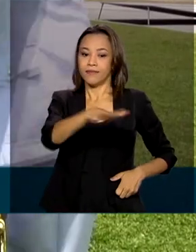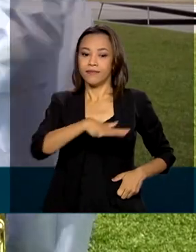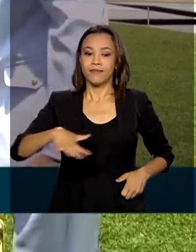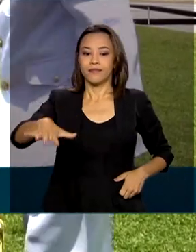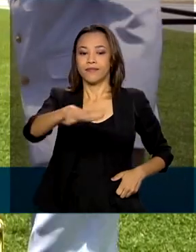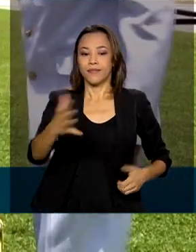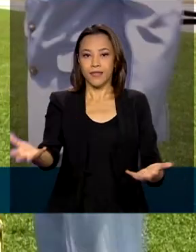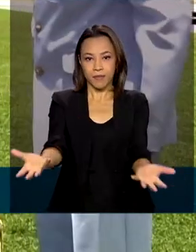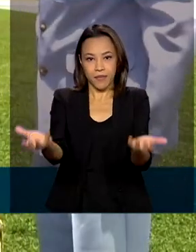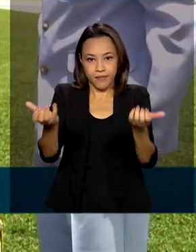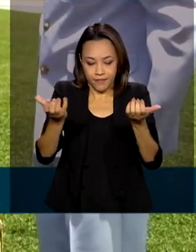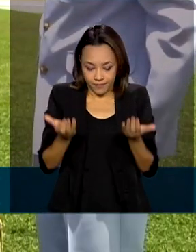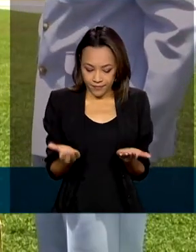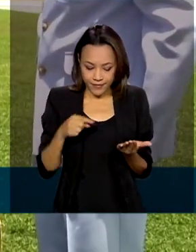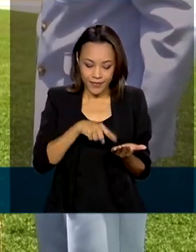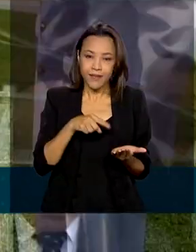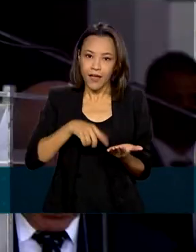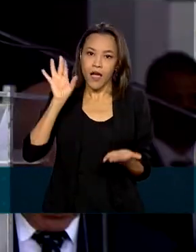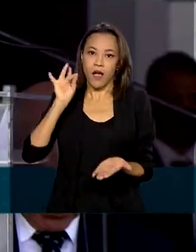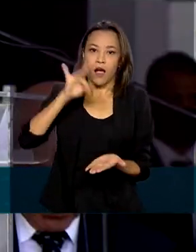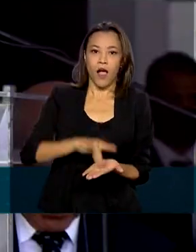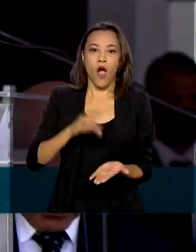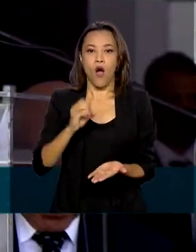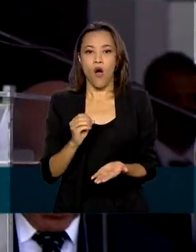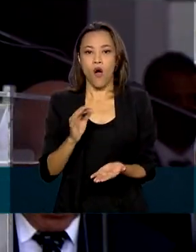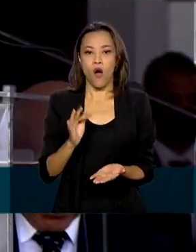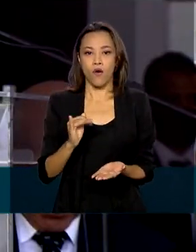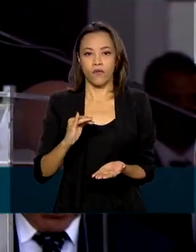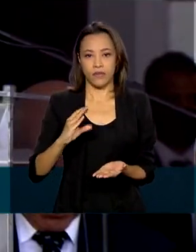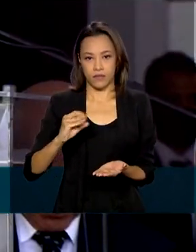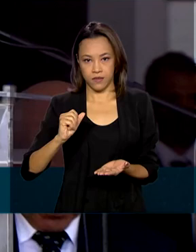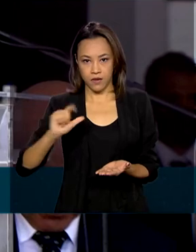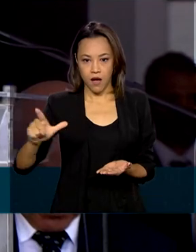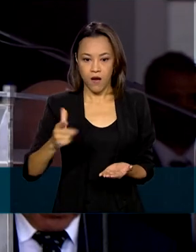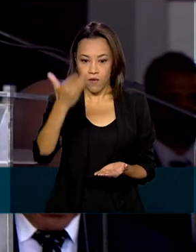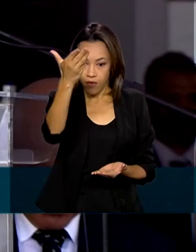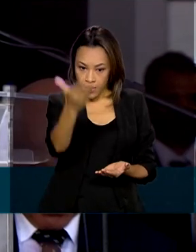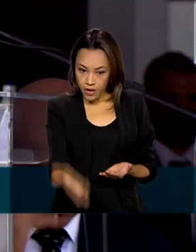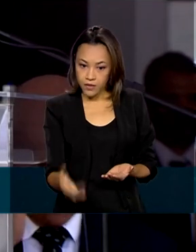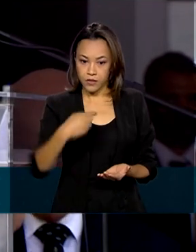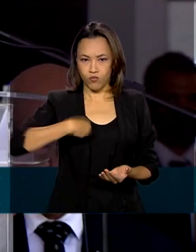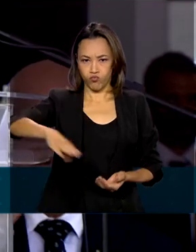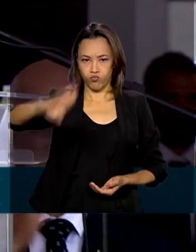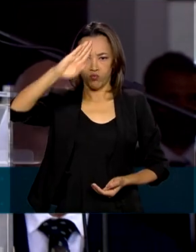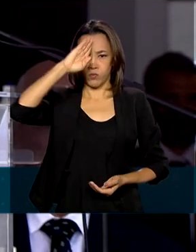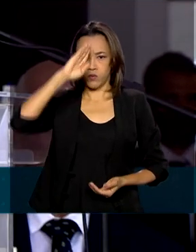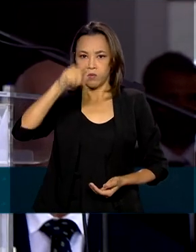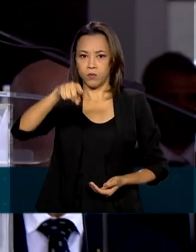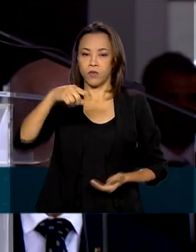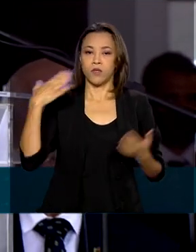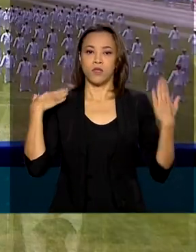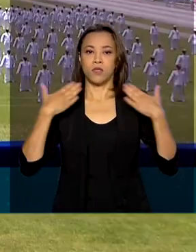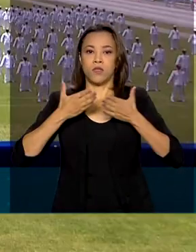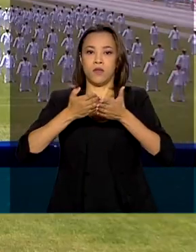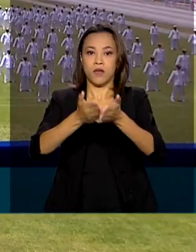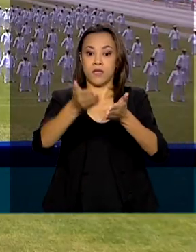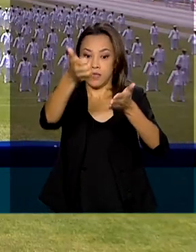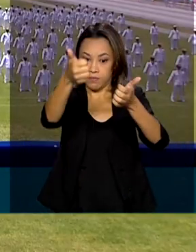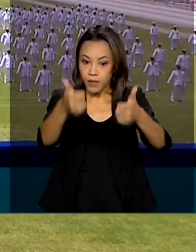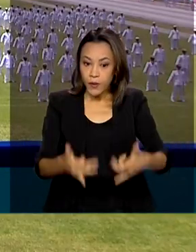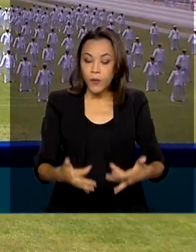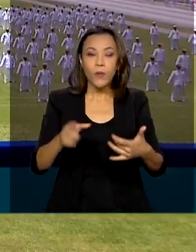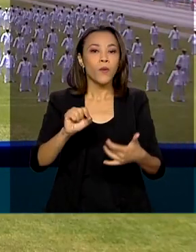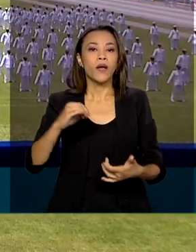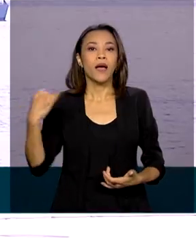receberam a espada, que é o símbolo do oficial. O comandante da Marinha, almirante de esquadra, Ilques Barbosa Jr., falou sobre a